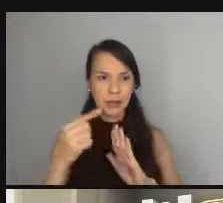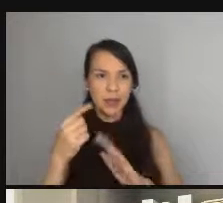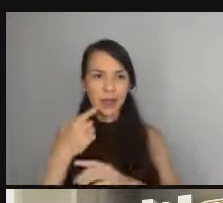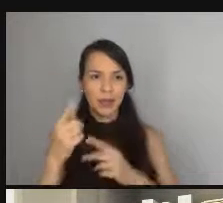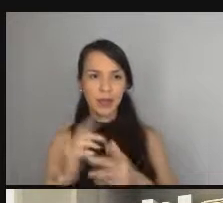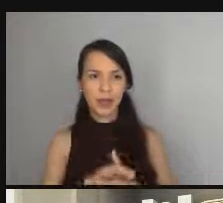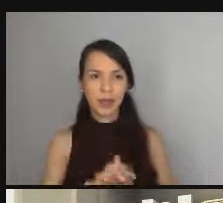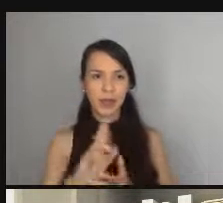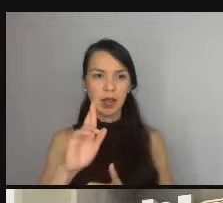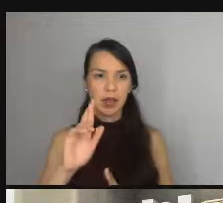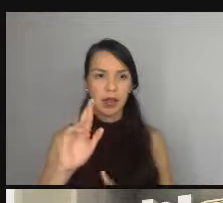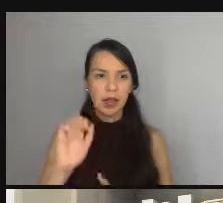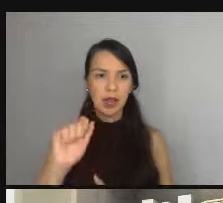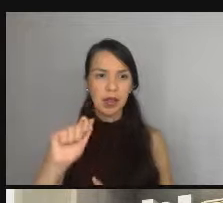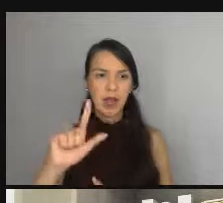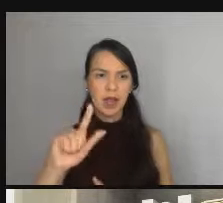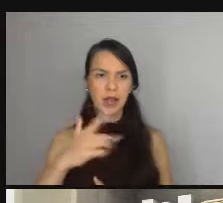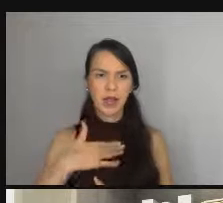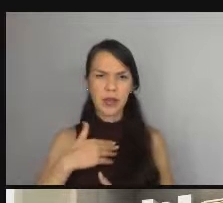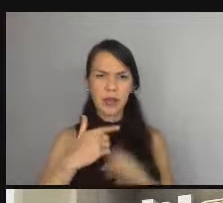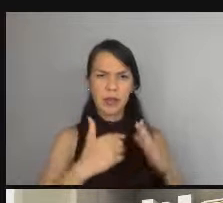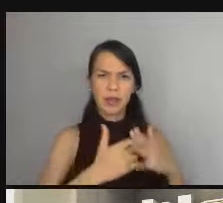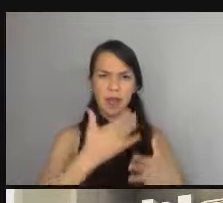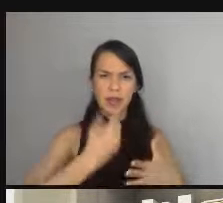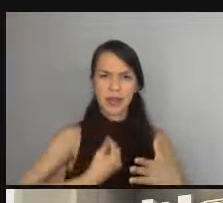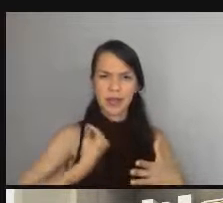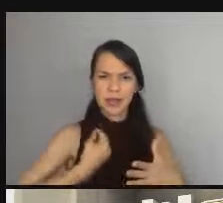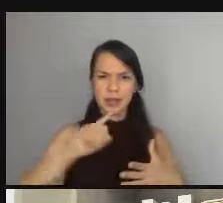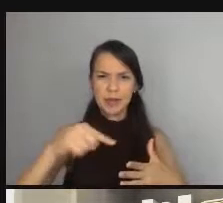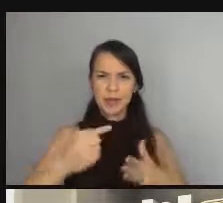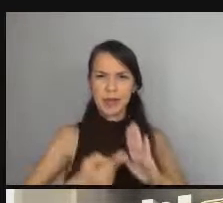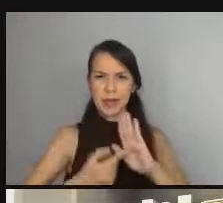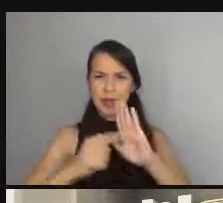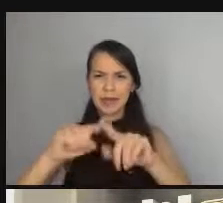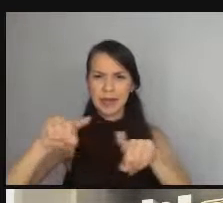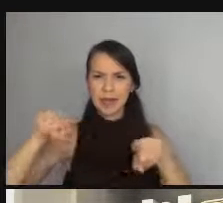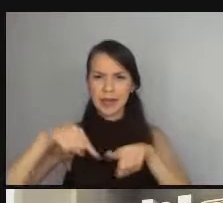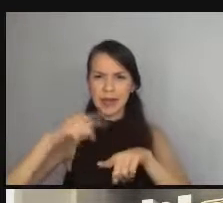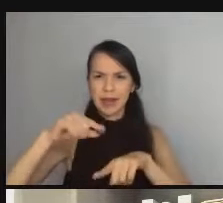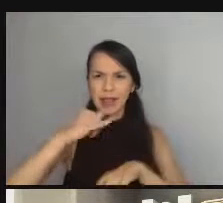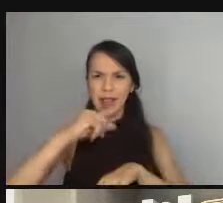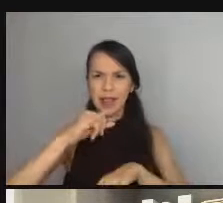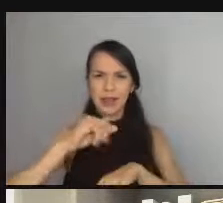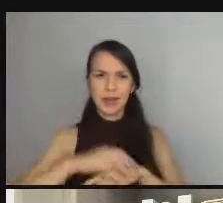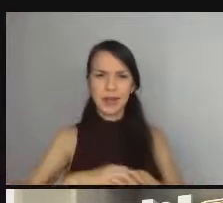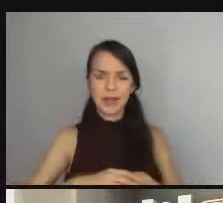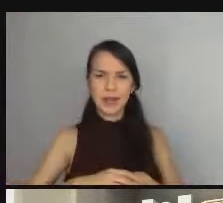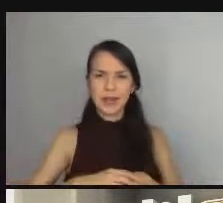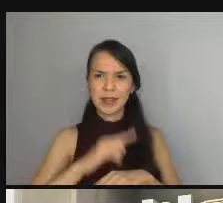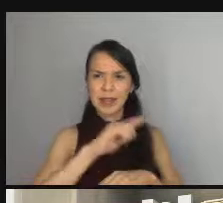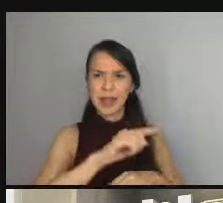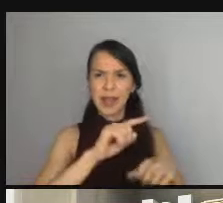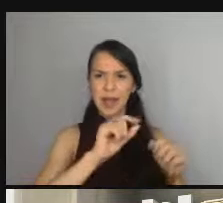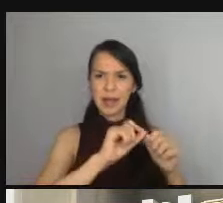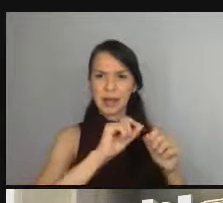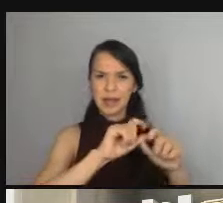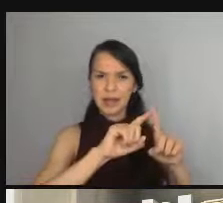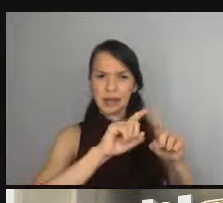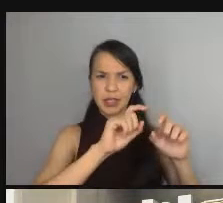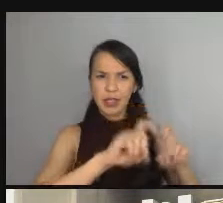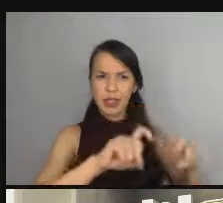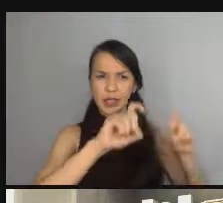gente Rael Vieira perguntou só na minha lista de presença que depois que aparece minha sala que é de eletrônica aparece de informática